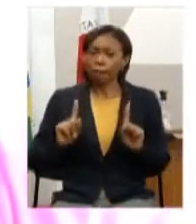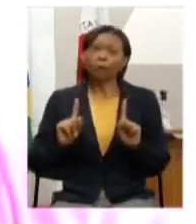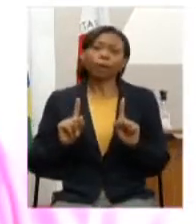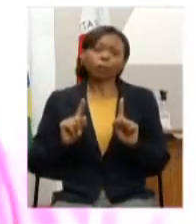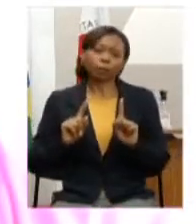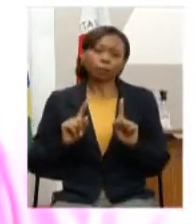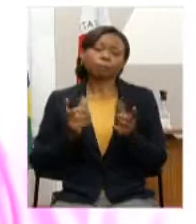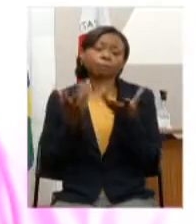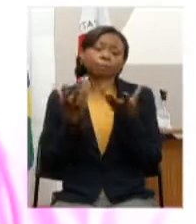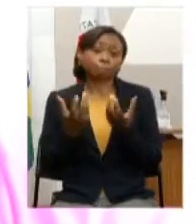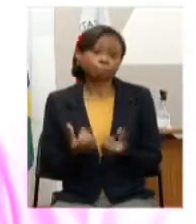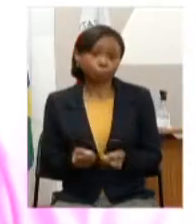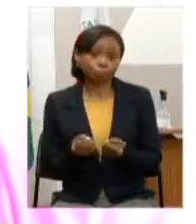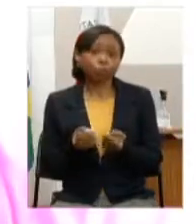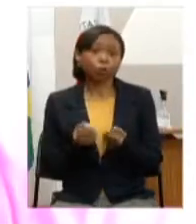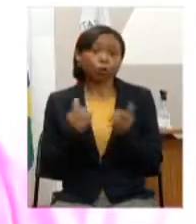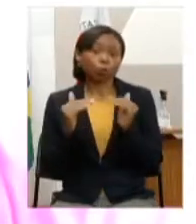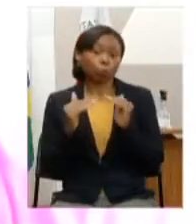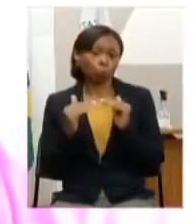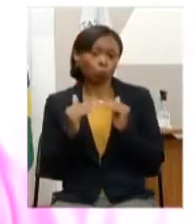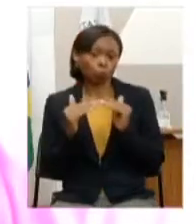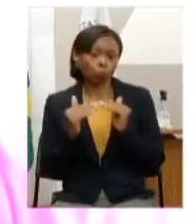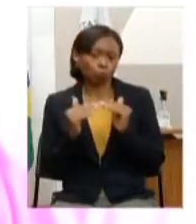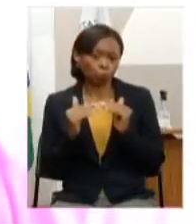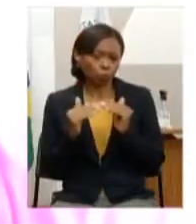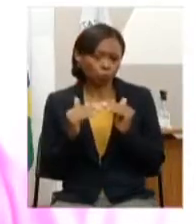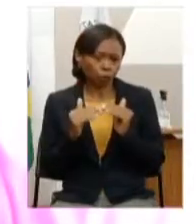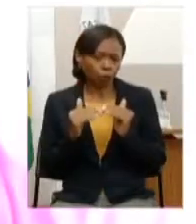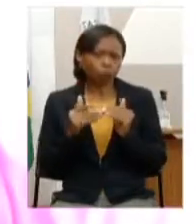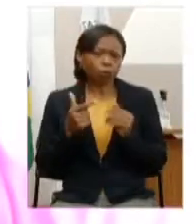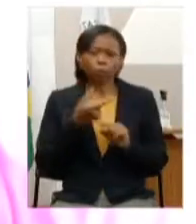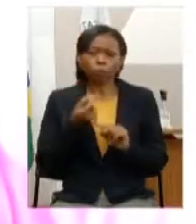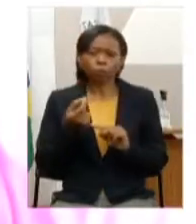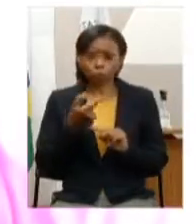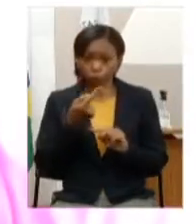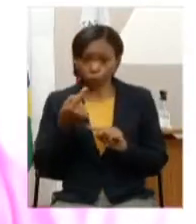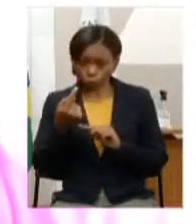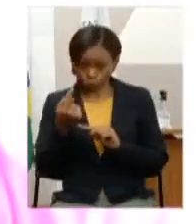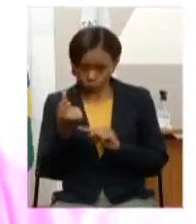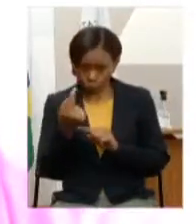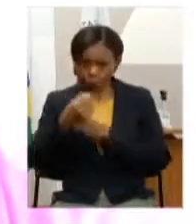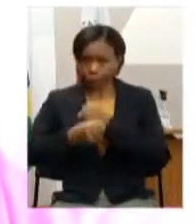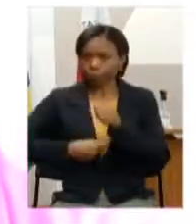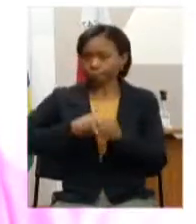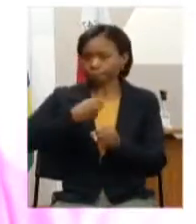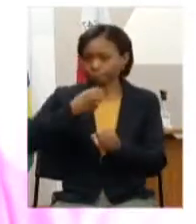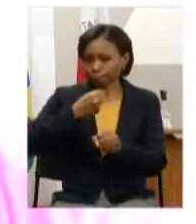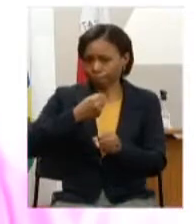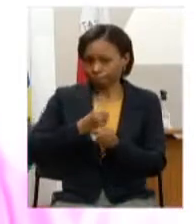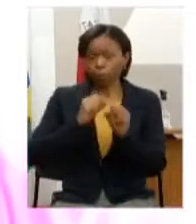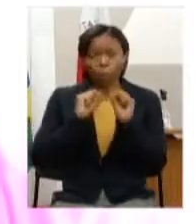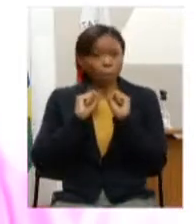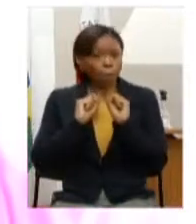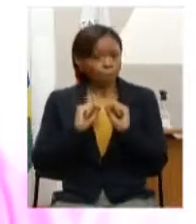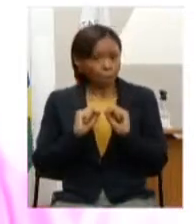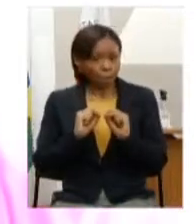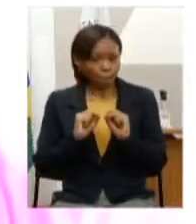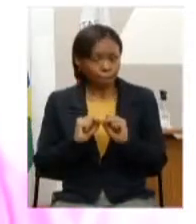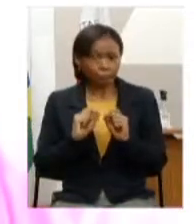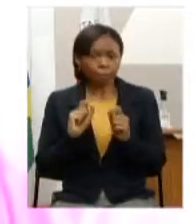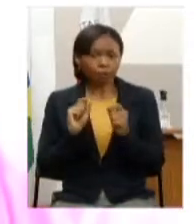300 jovens em 2021 poderia ser um